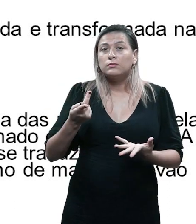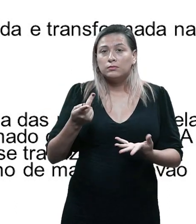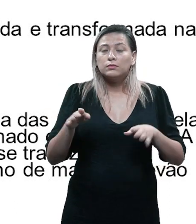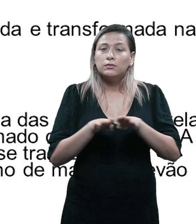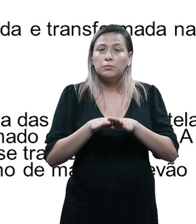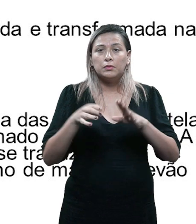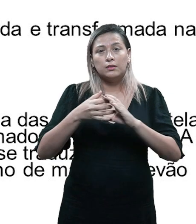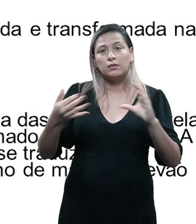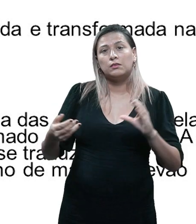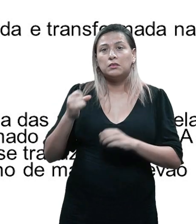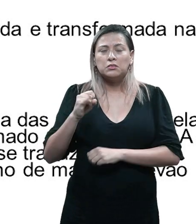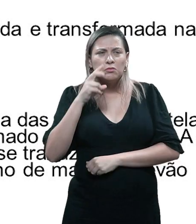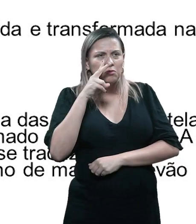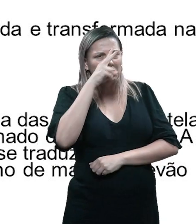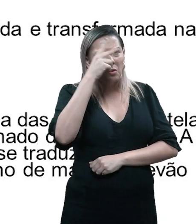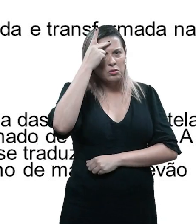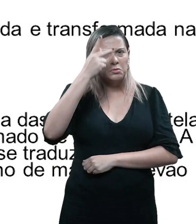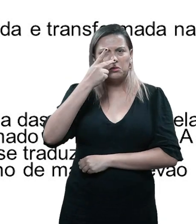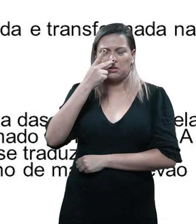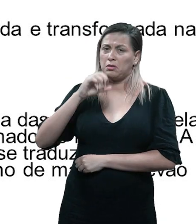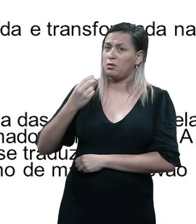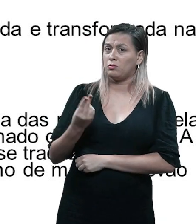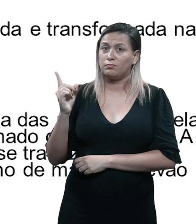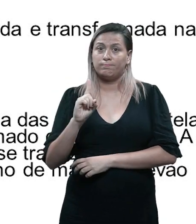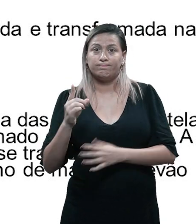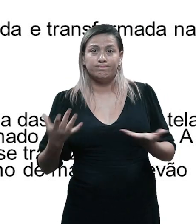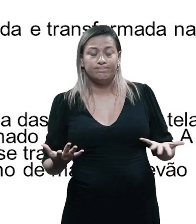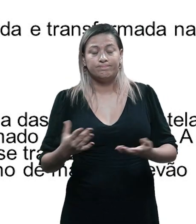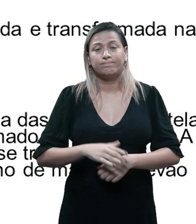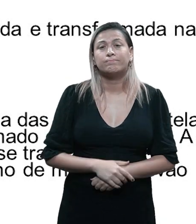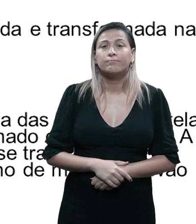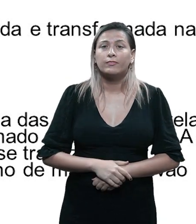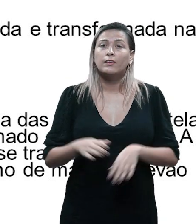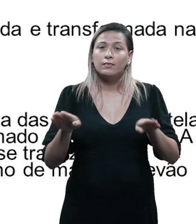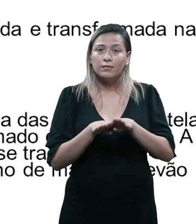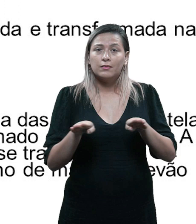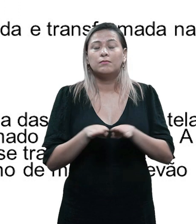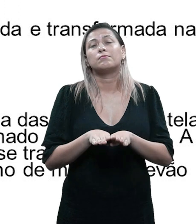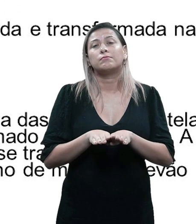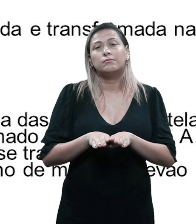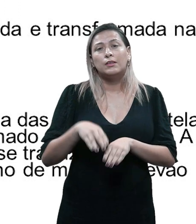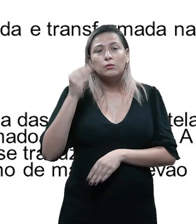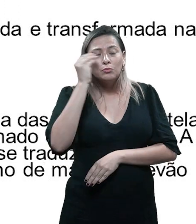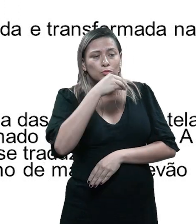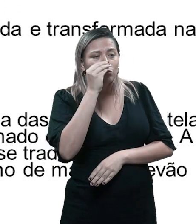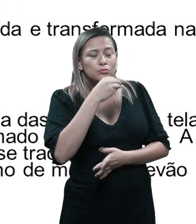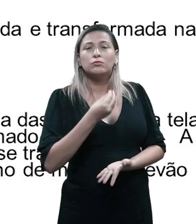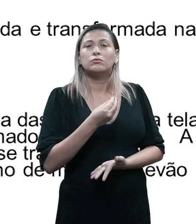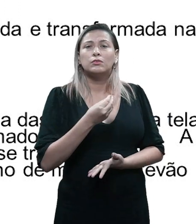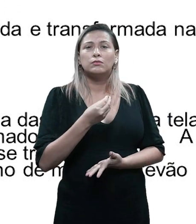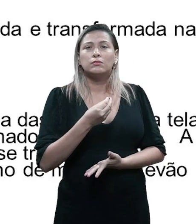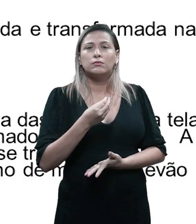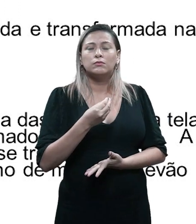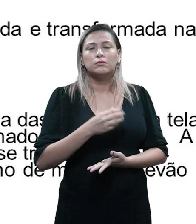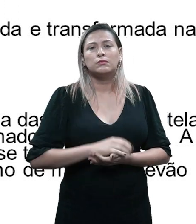se ele tem pontos fortes nessa personalidade, quais os pontos fracos, o que o deixa